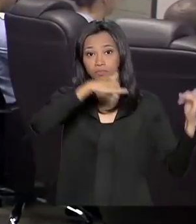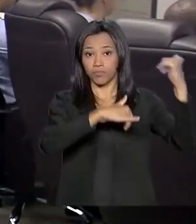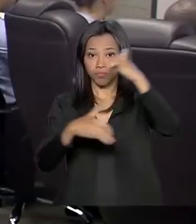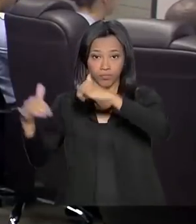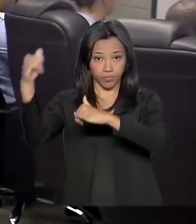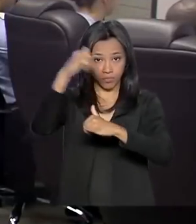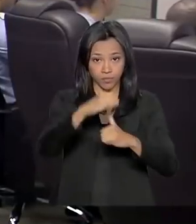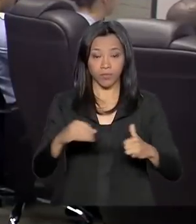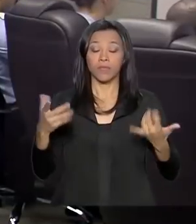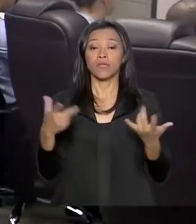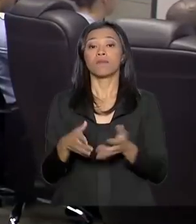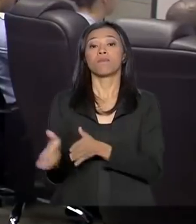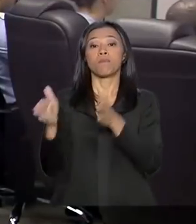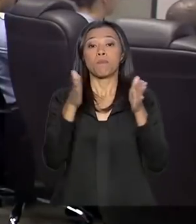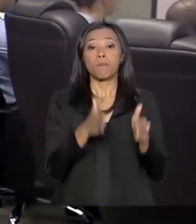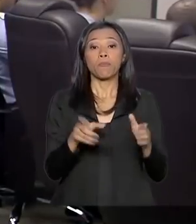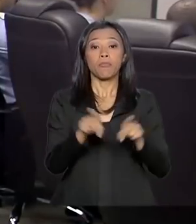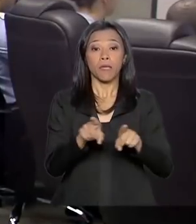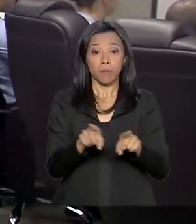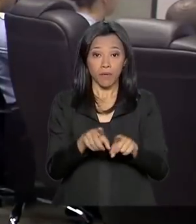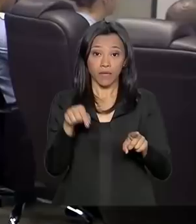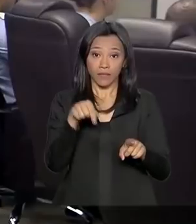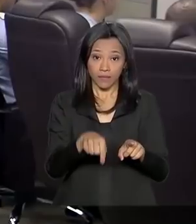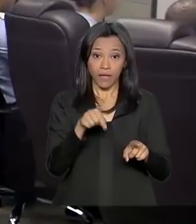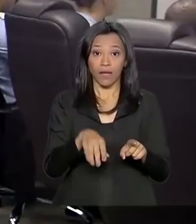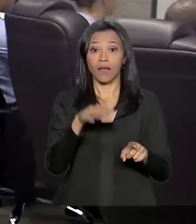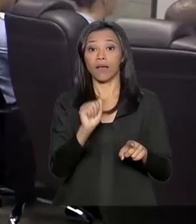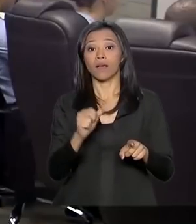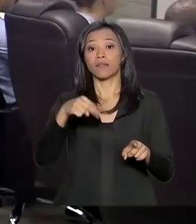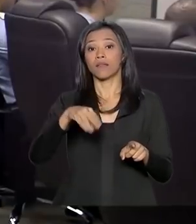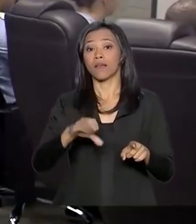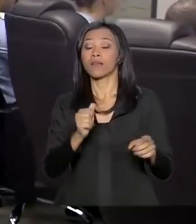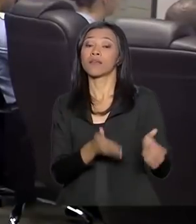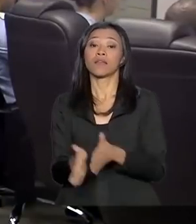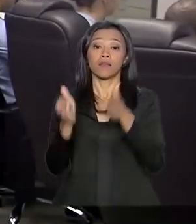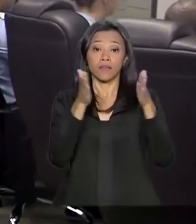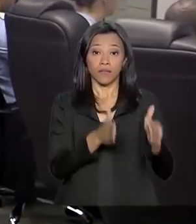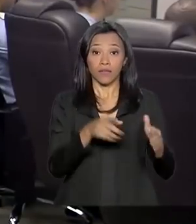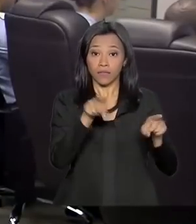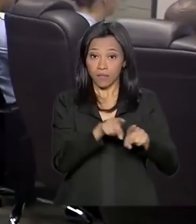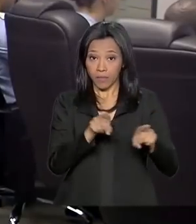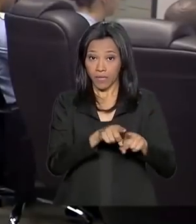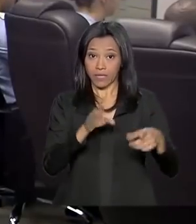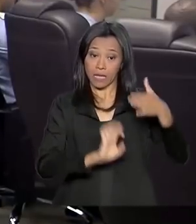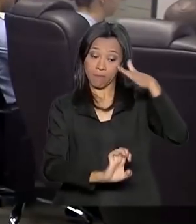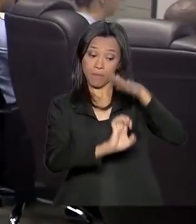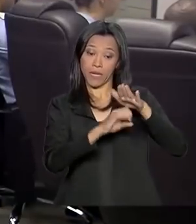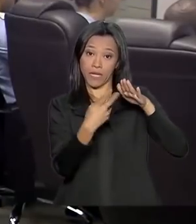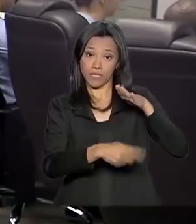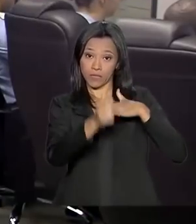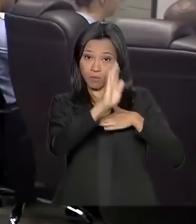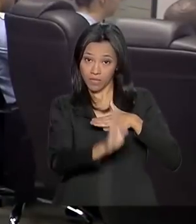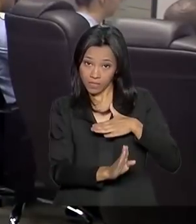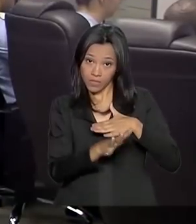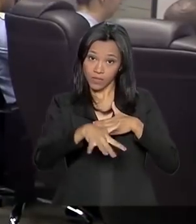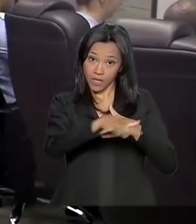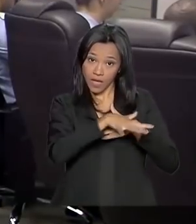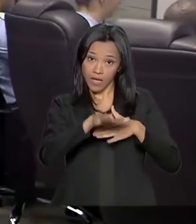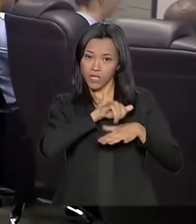Aviação Civil, da Agência Nacional de Aviação Civil, da Empresa Brasileira de Infraestrutura Aeroportuária, além